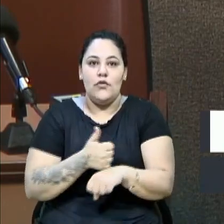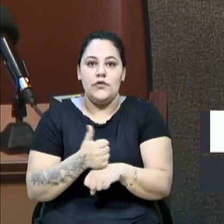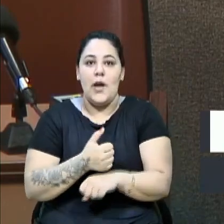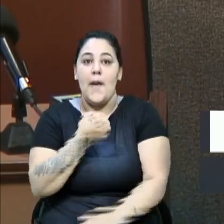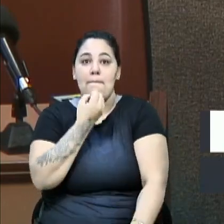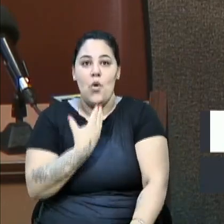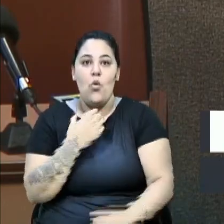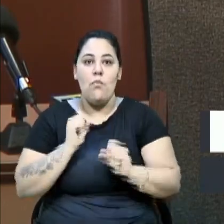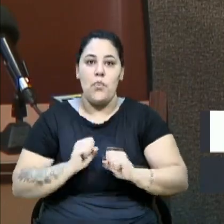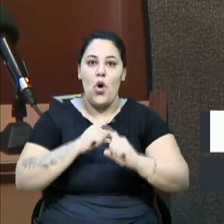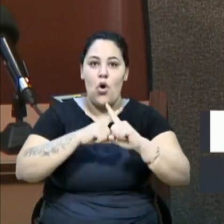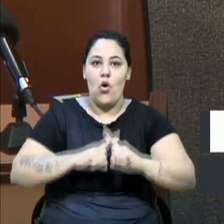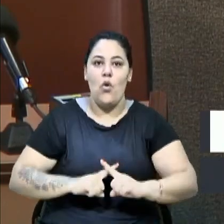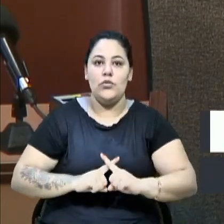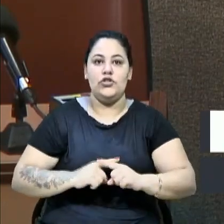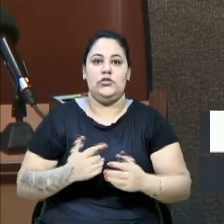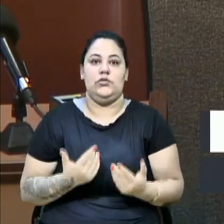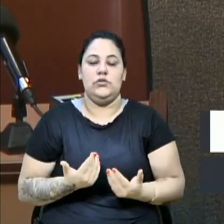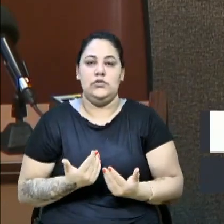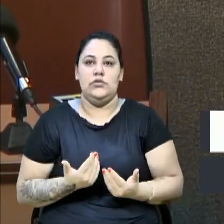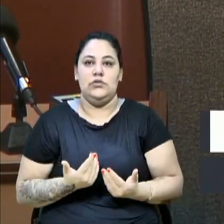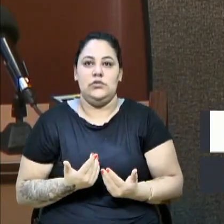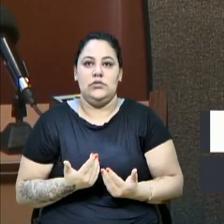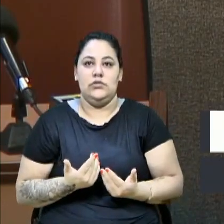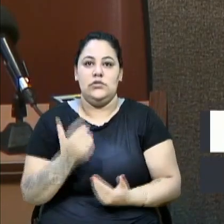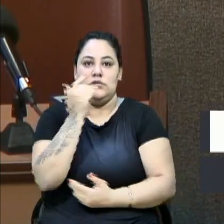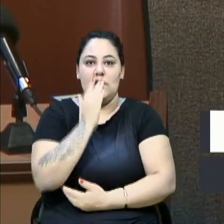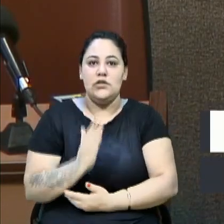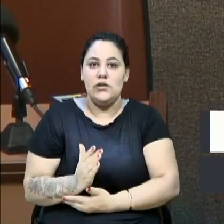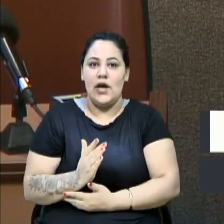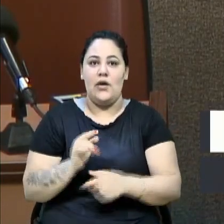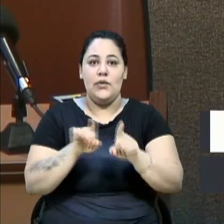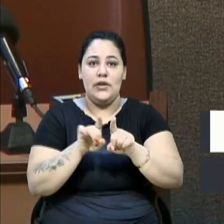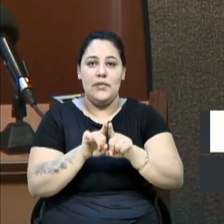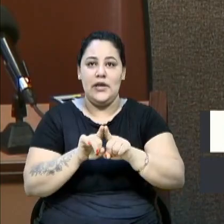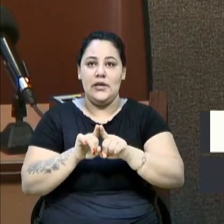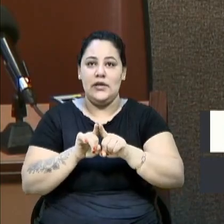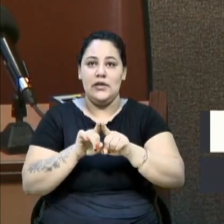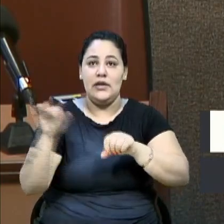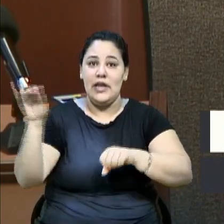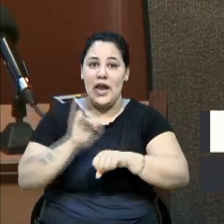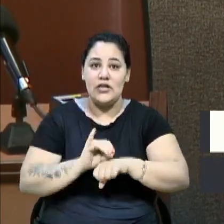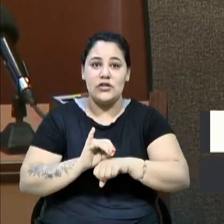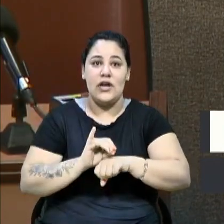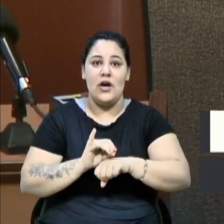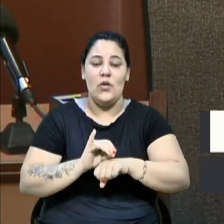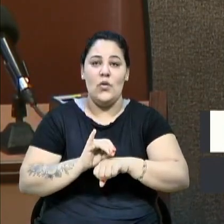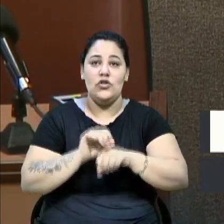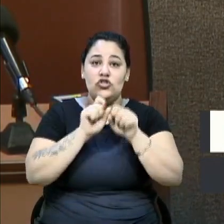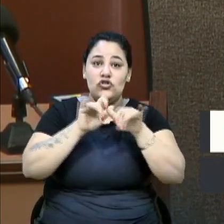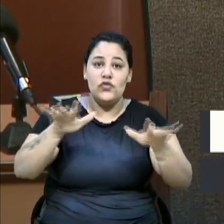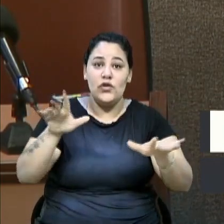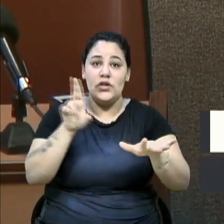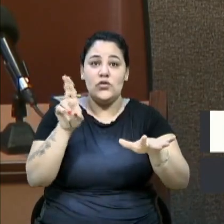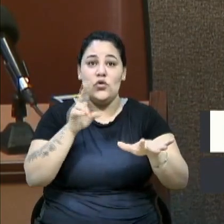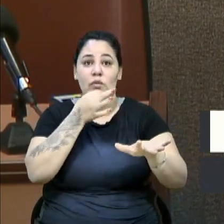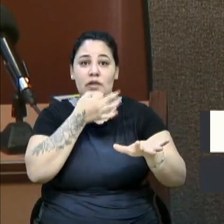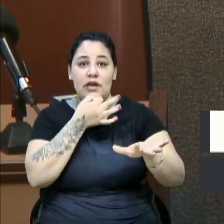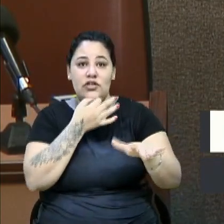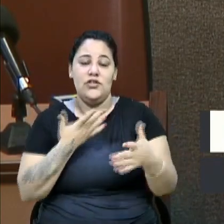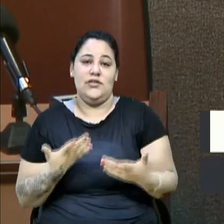competir em competições nacionais e também internacionais, levando o nome de Caxias do Sul através do financiamento.